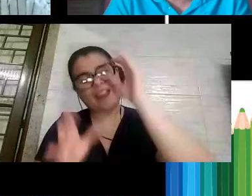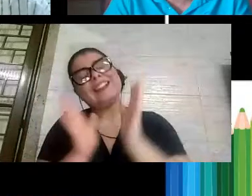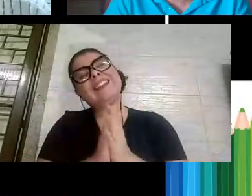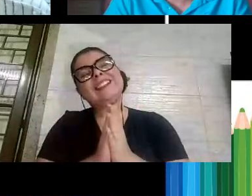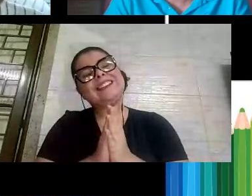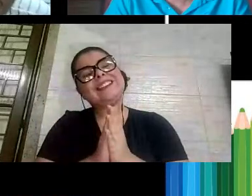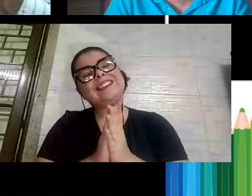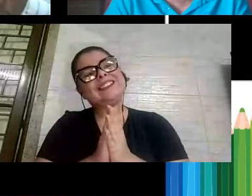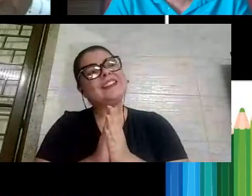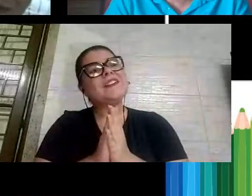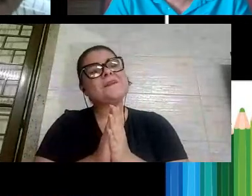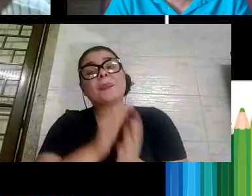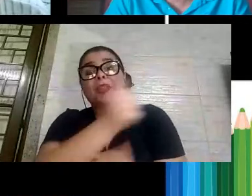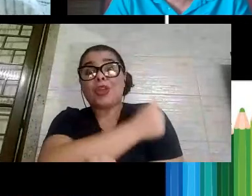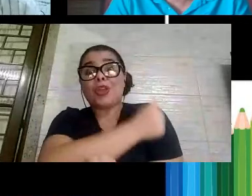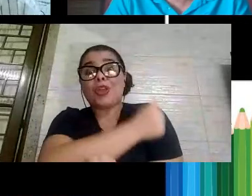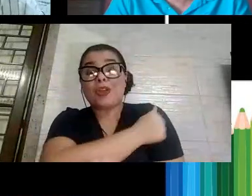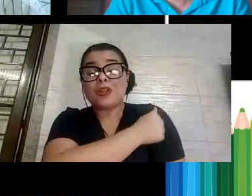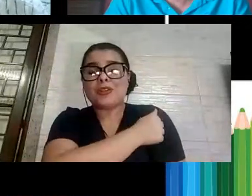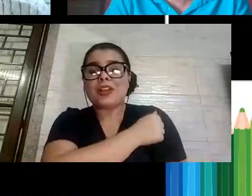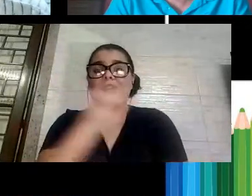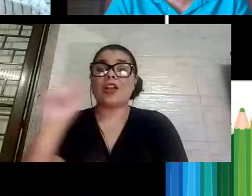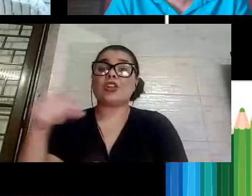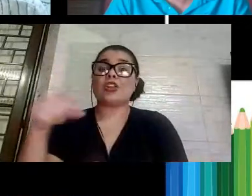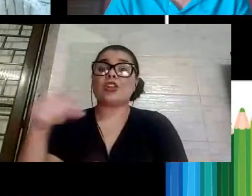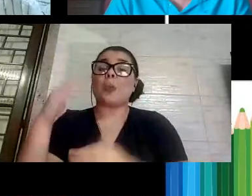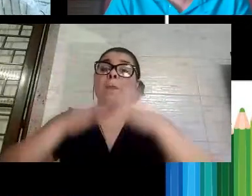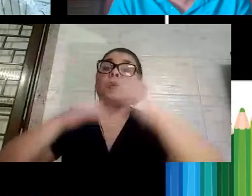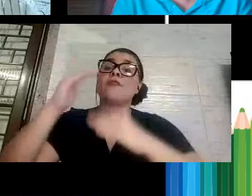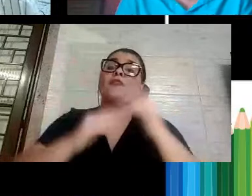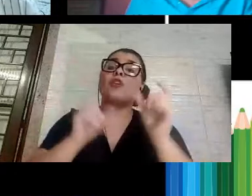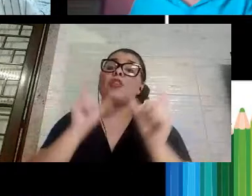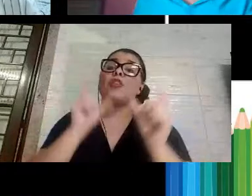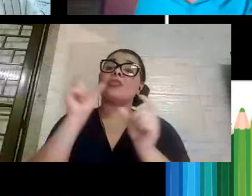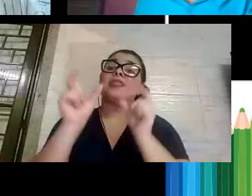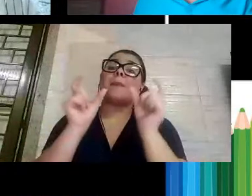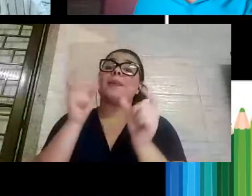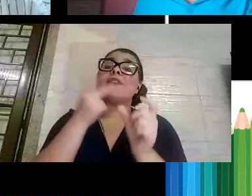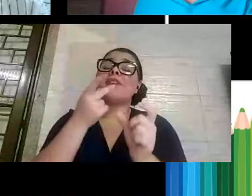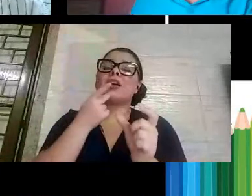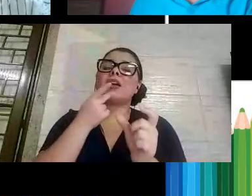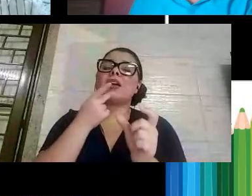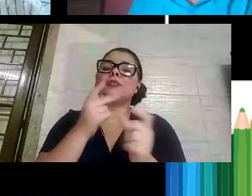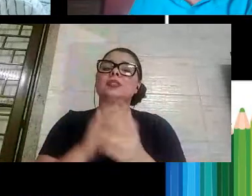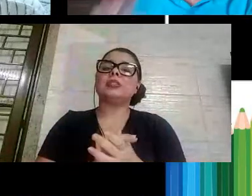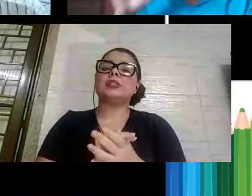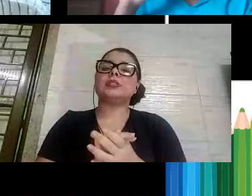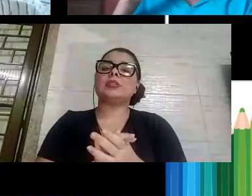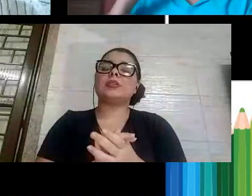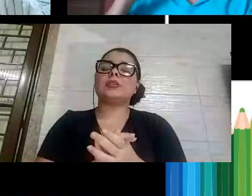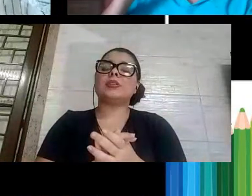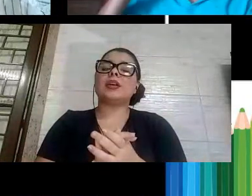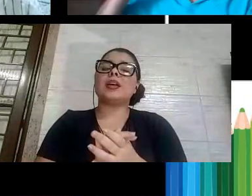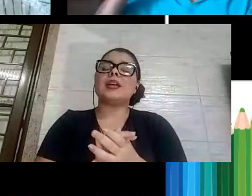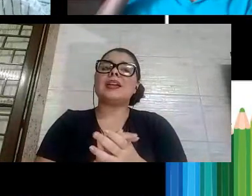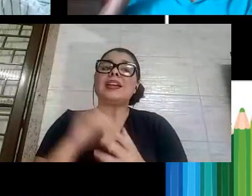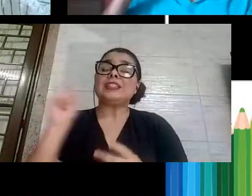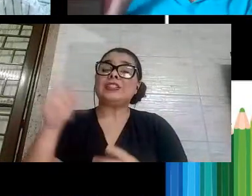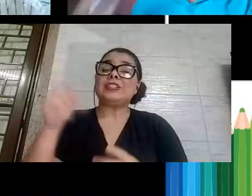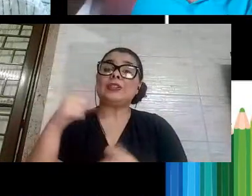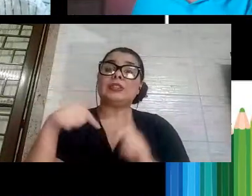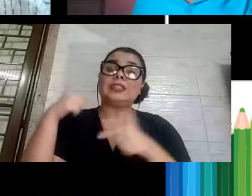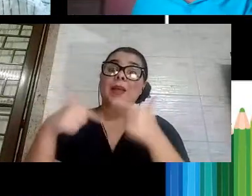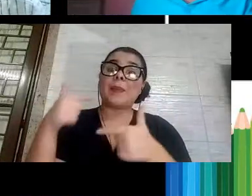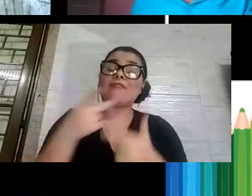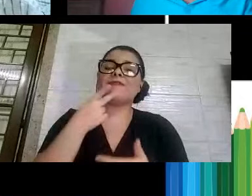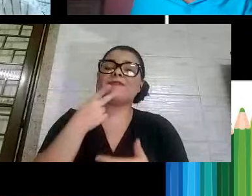os alunos dizem que nós somos os profissionais da palavra, o nosso instrumento de corte é a língua, então, a gente trabalha muito com